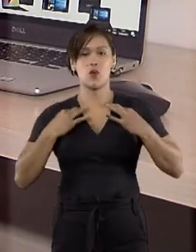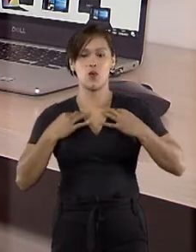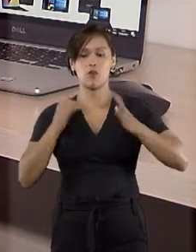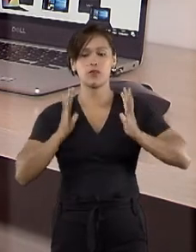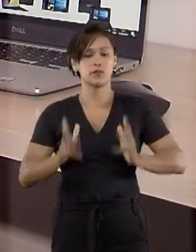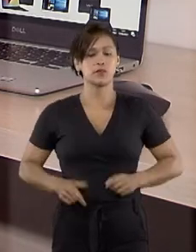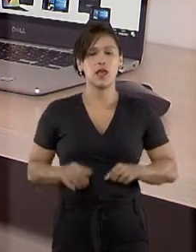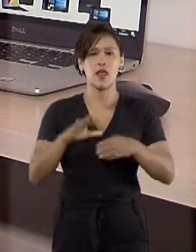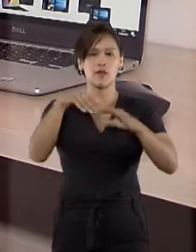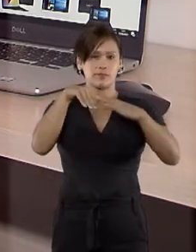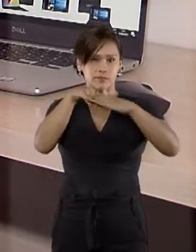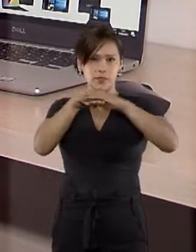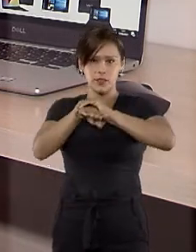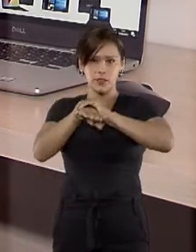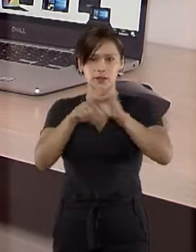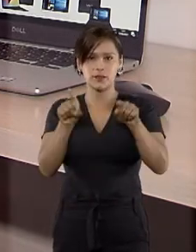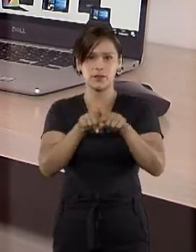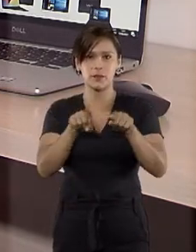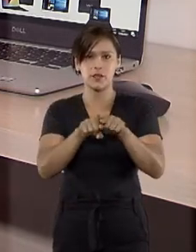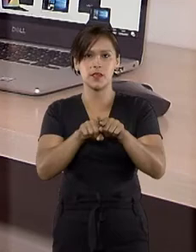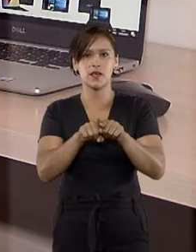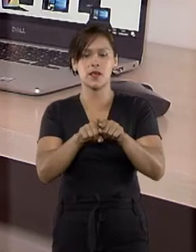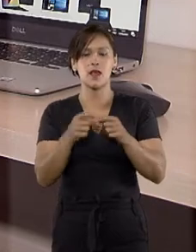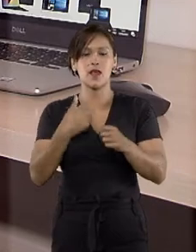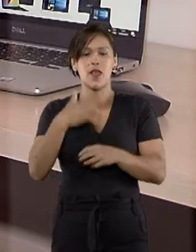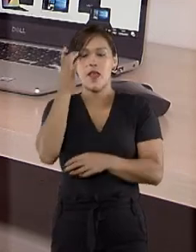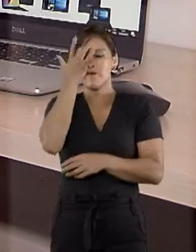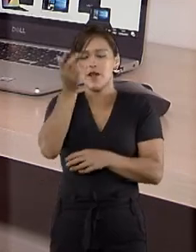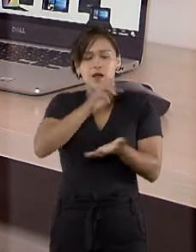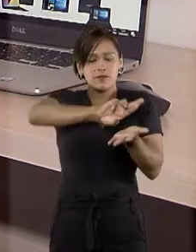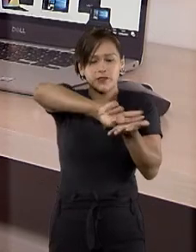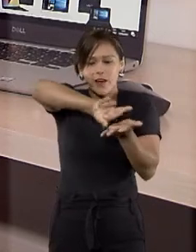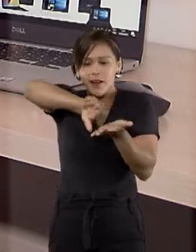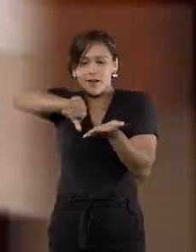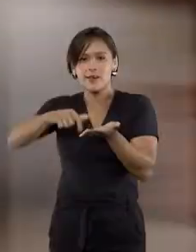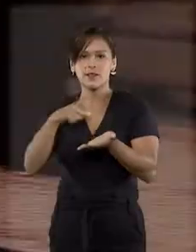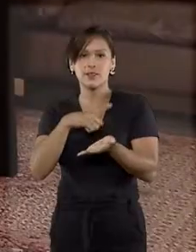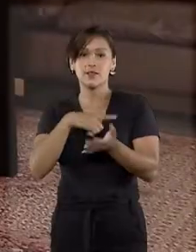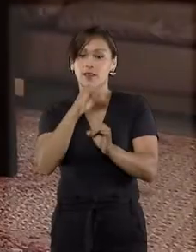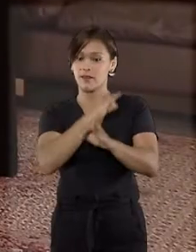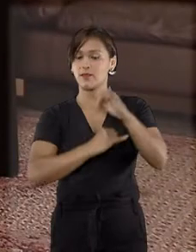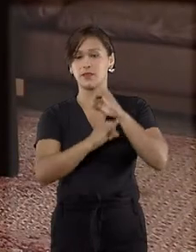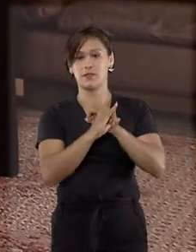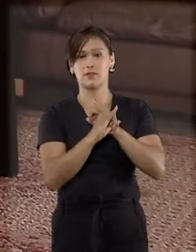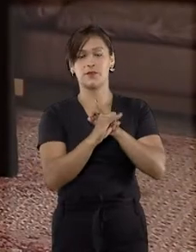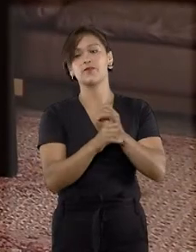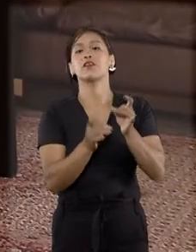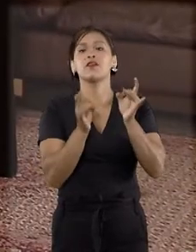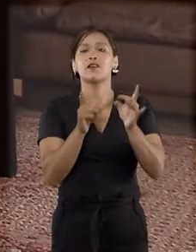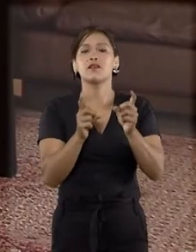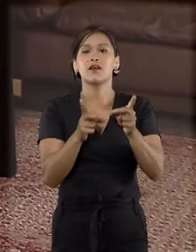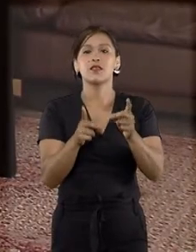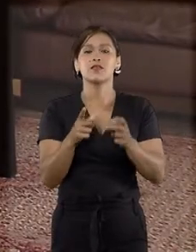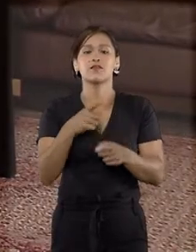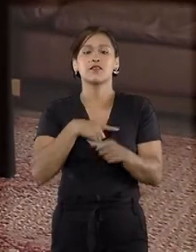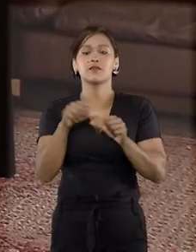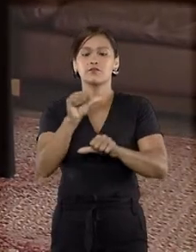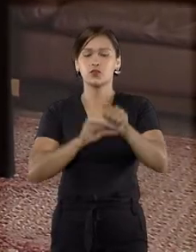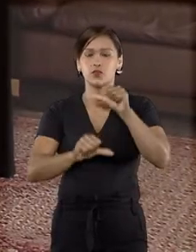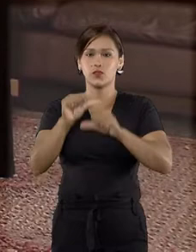roupas, vestuário, tênis. Então, é uma gama muito grande de produtos. As vendas pela internet